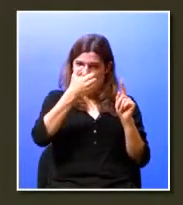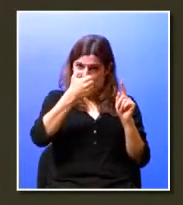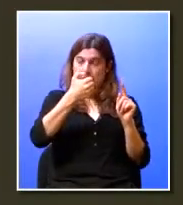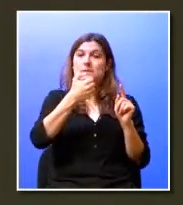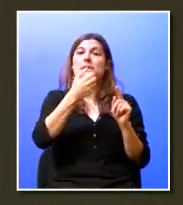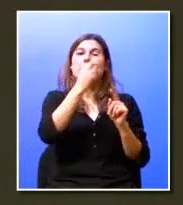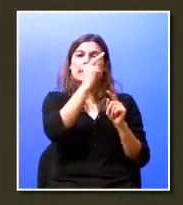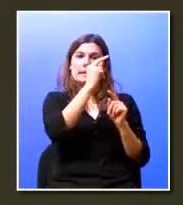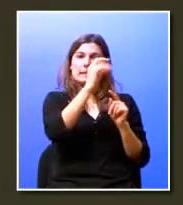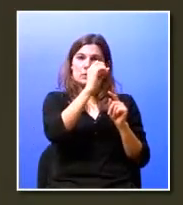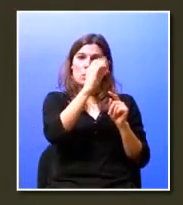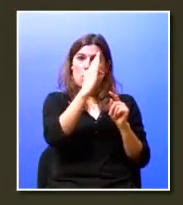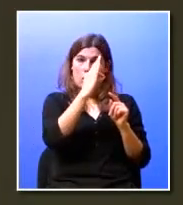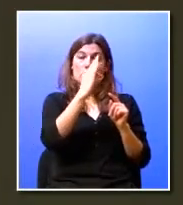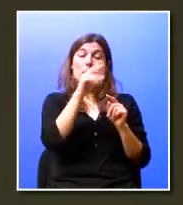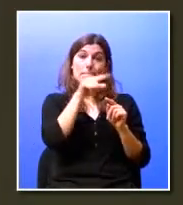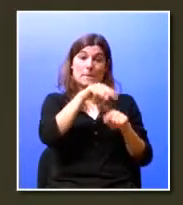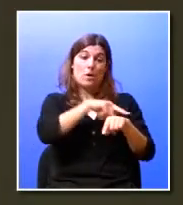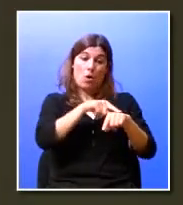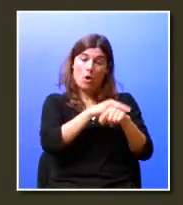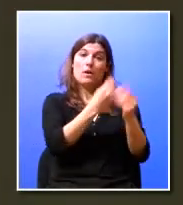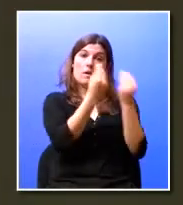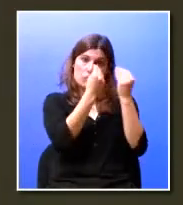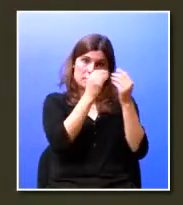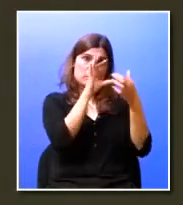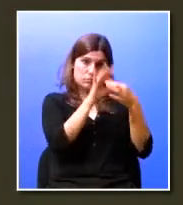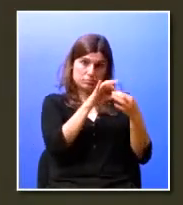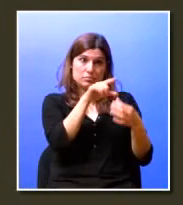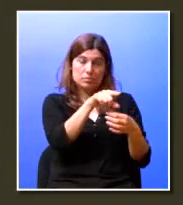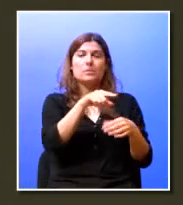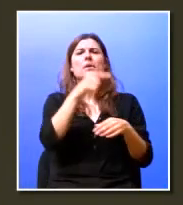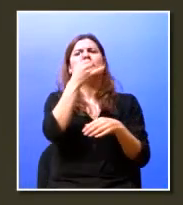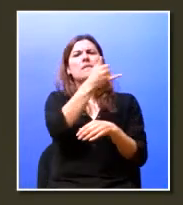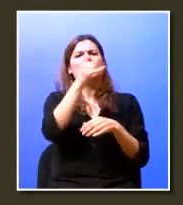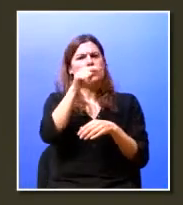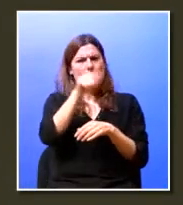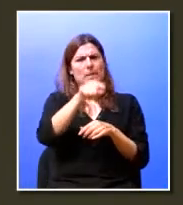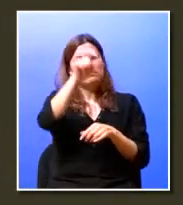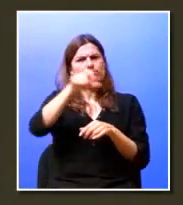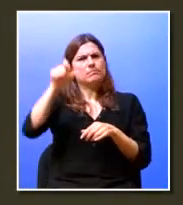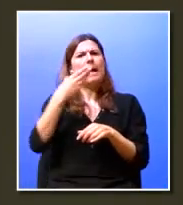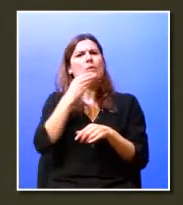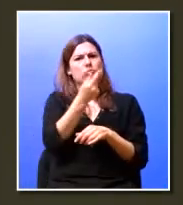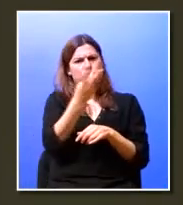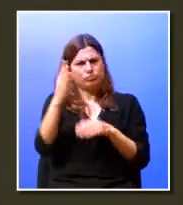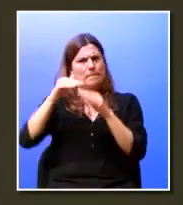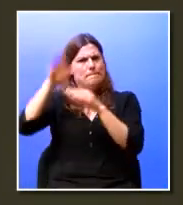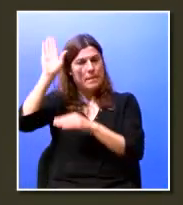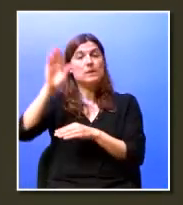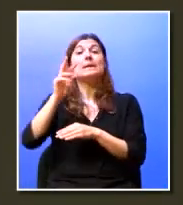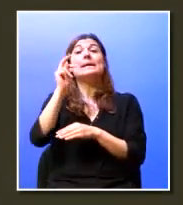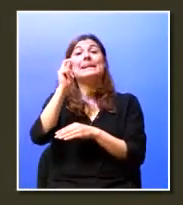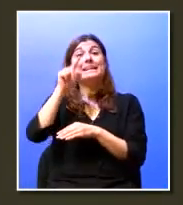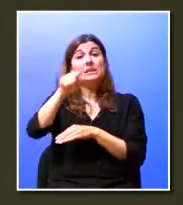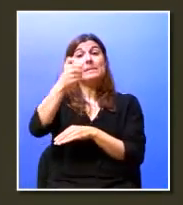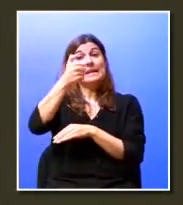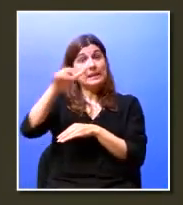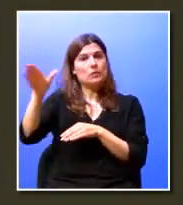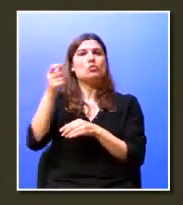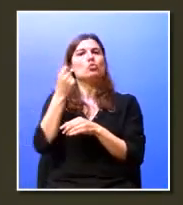304 mil horas de volume de formação, foram mais de 22 mil formandos e mais de 3 mil e cursos.